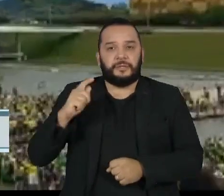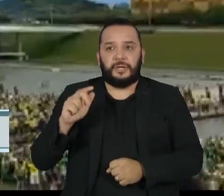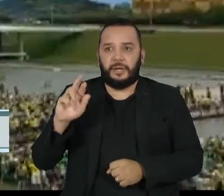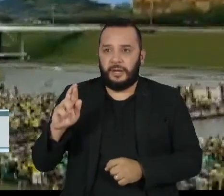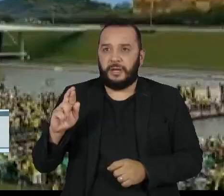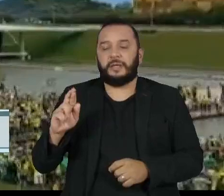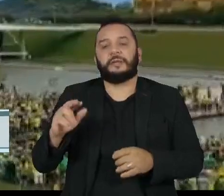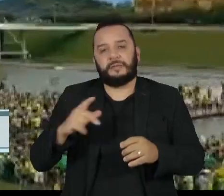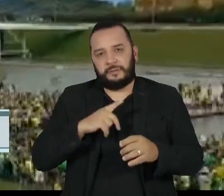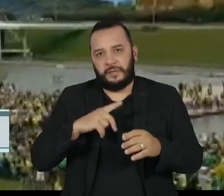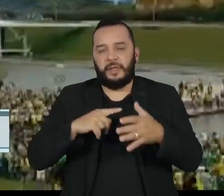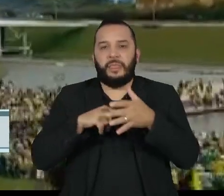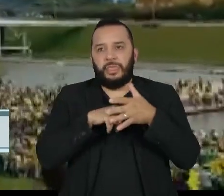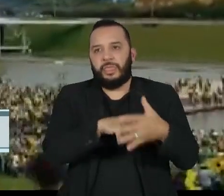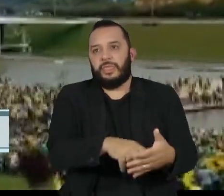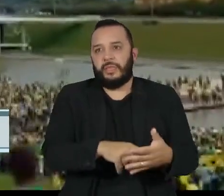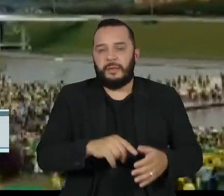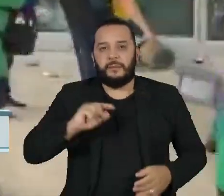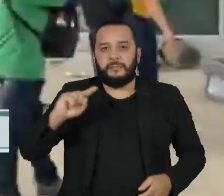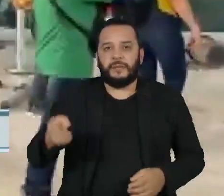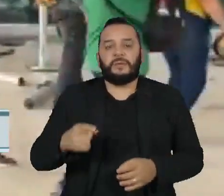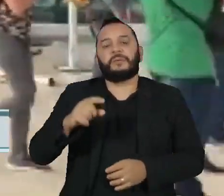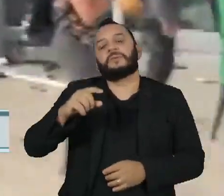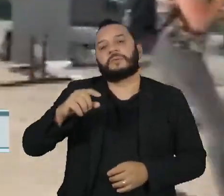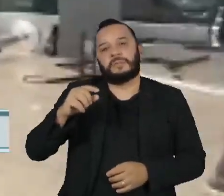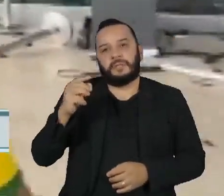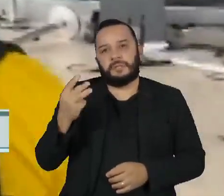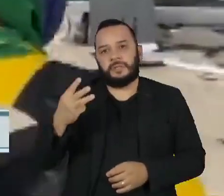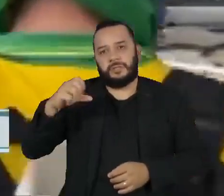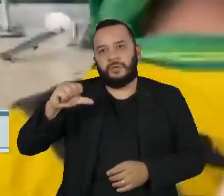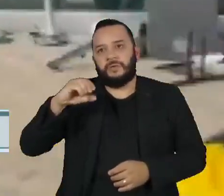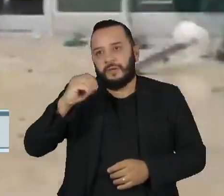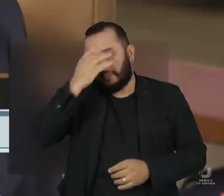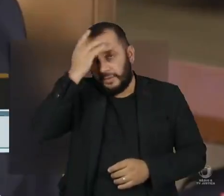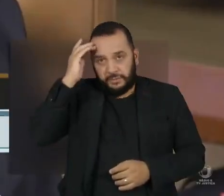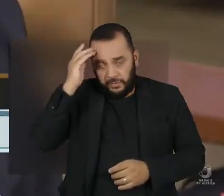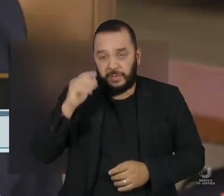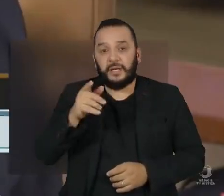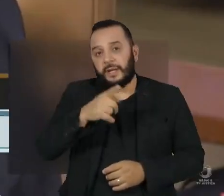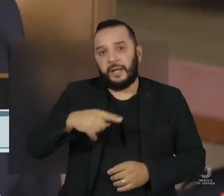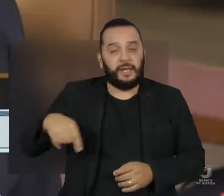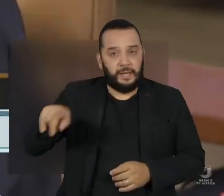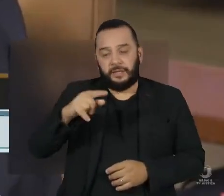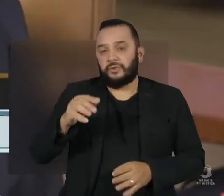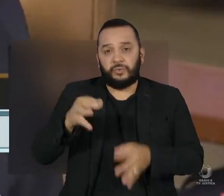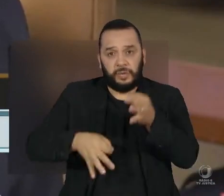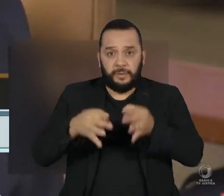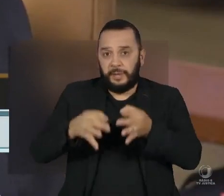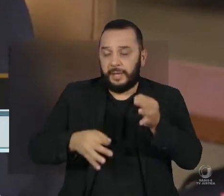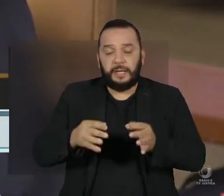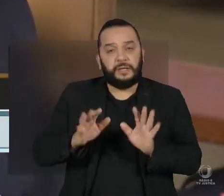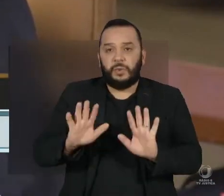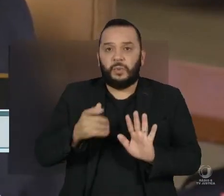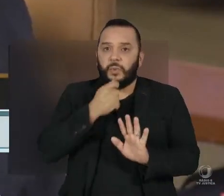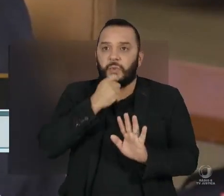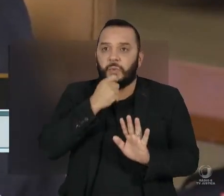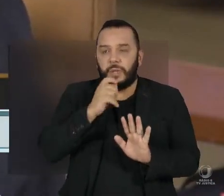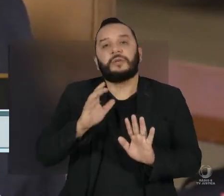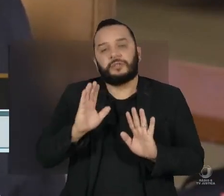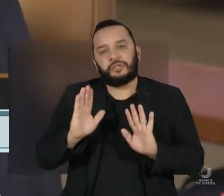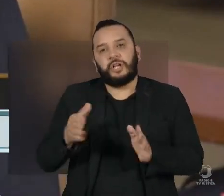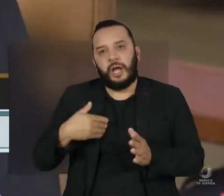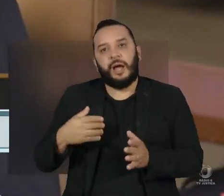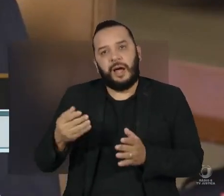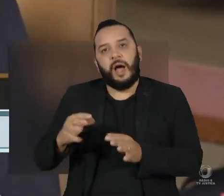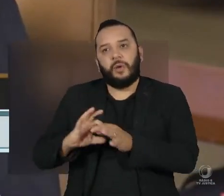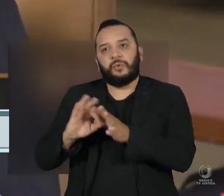apresentou denúncia contra 1.390 pessoas. Para não irem a julgamento, o ministro Alexandre de Moraes autorizou o fechamento de